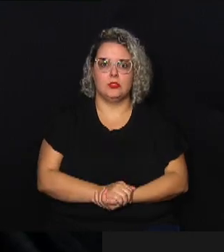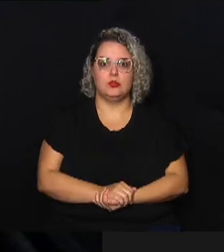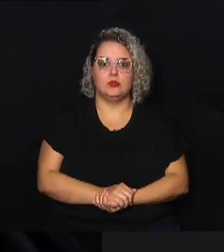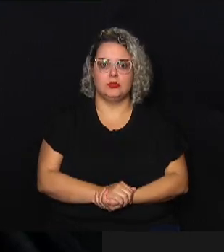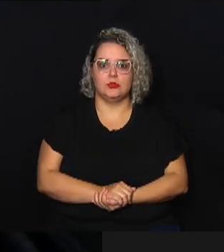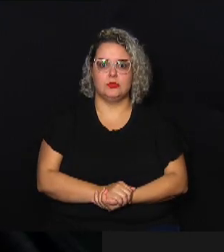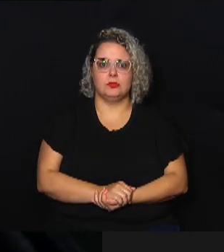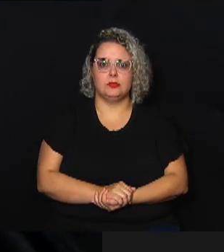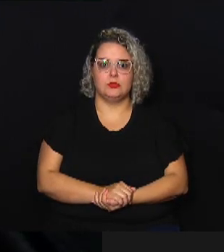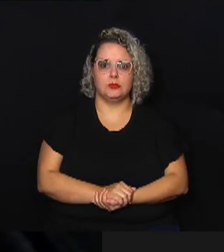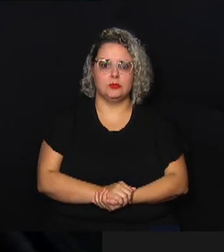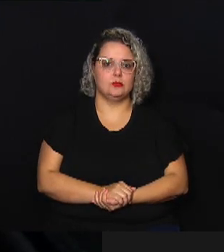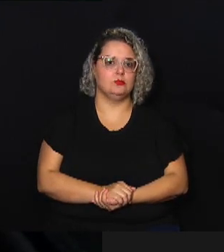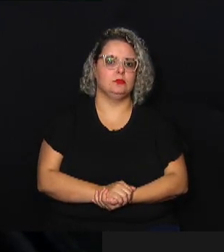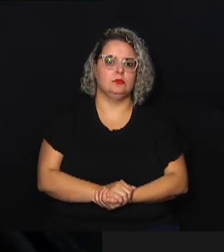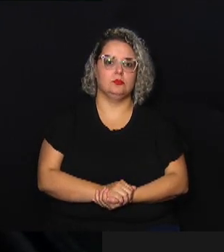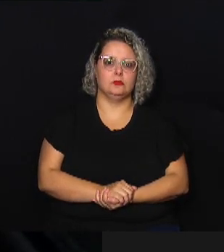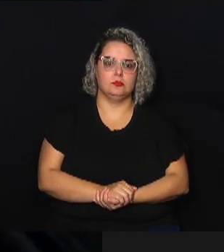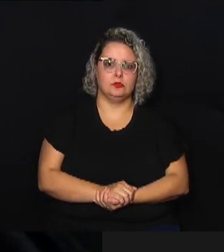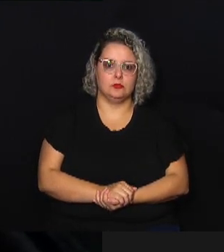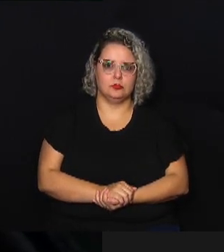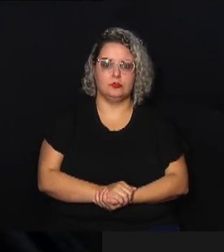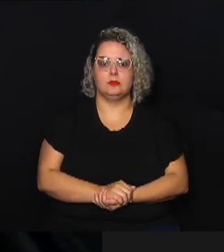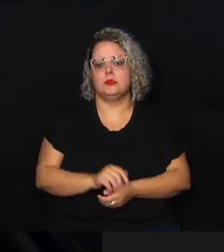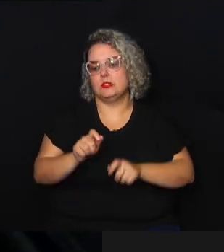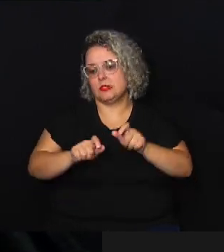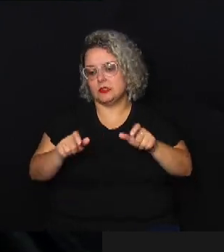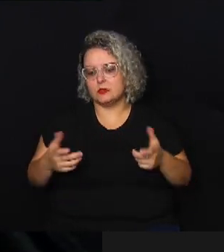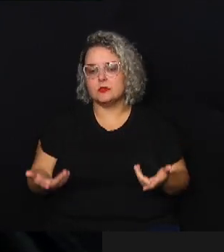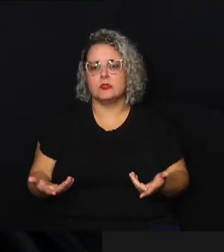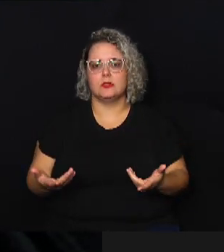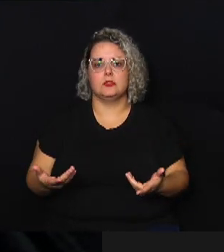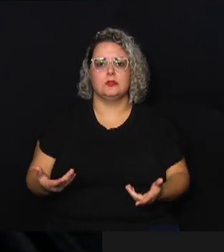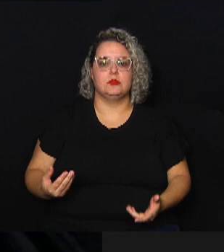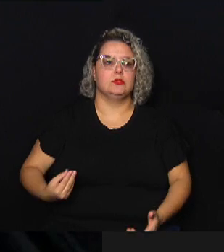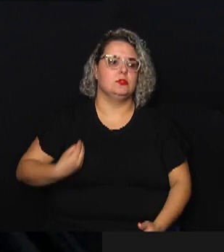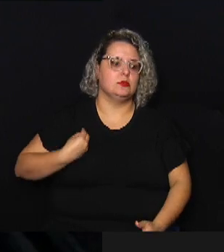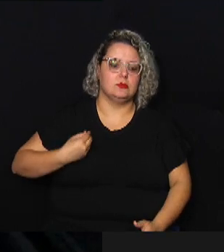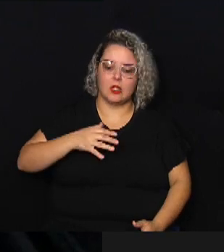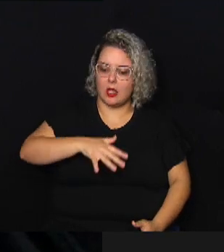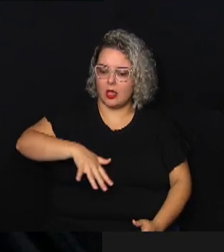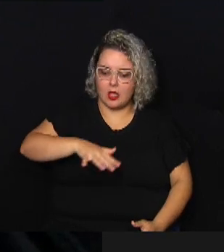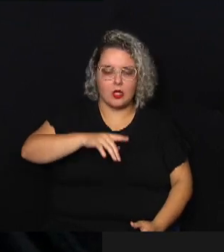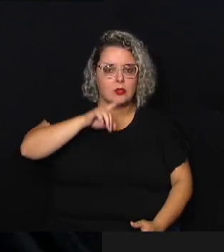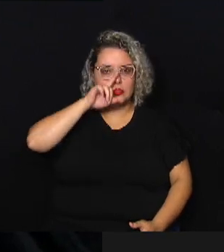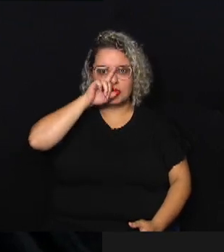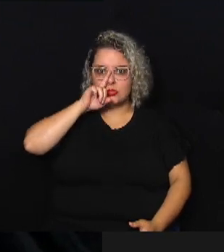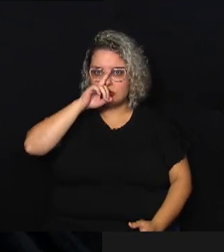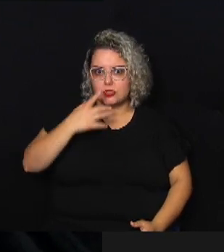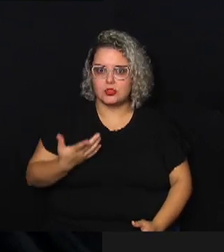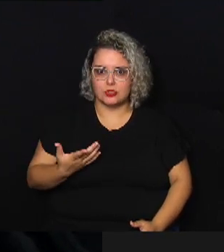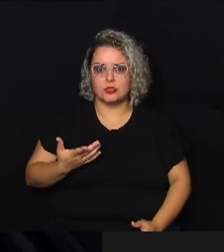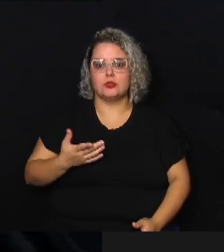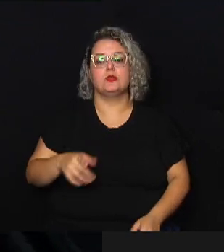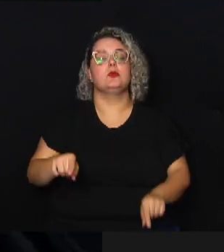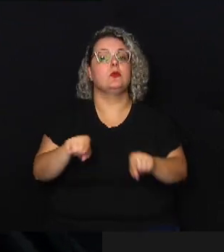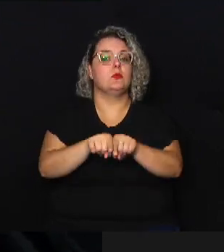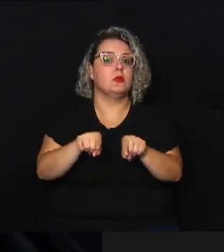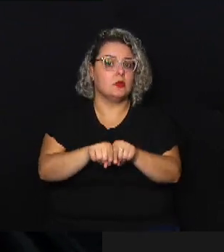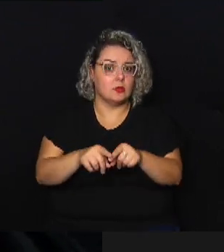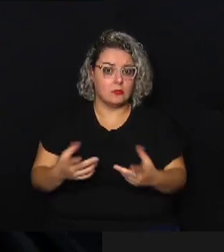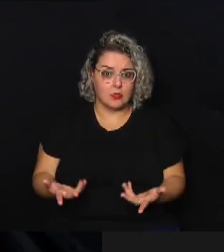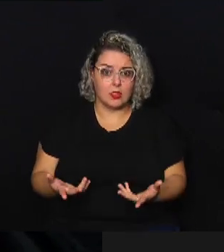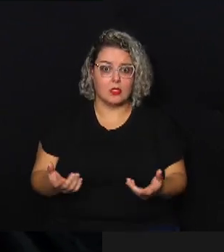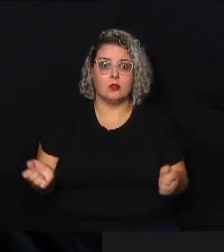remoção enfim dessas pessoas que vivem em áreas de risco e alto risco quanto da previsão do